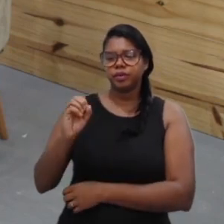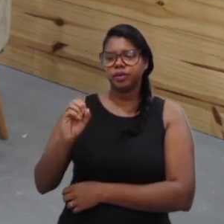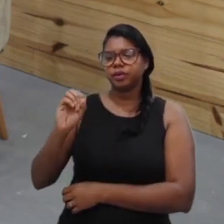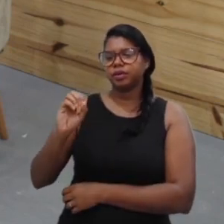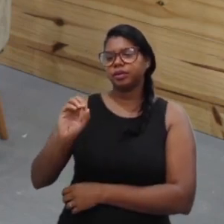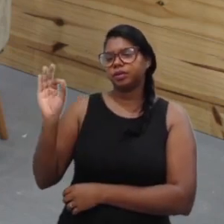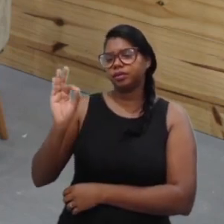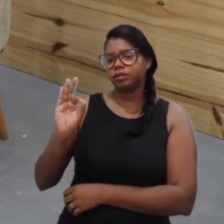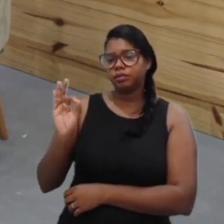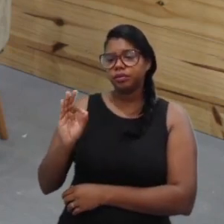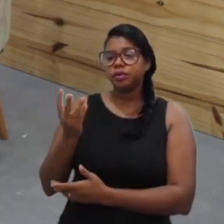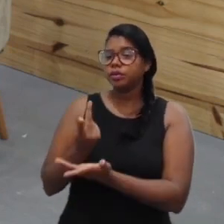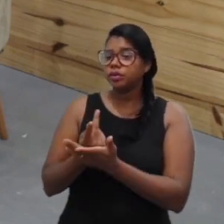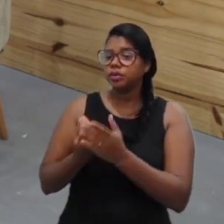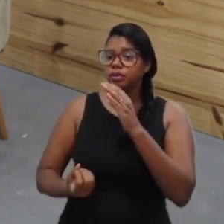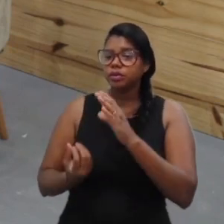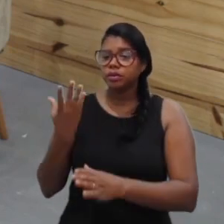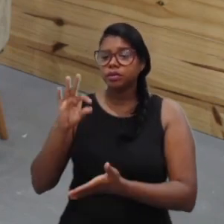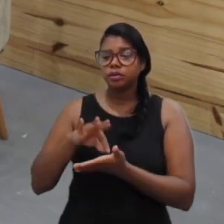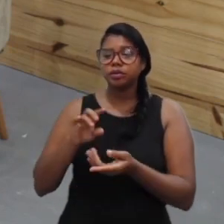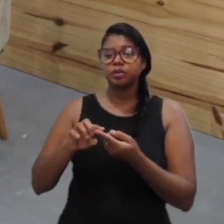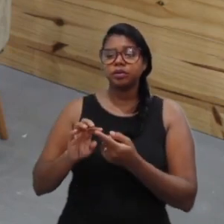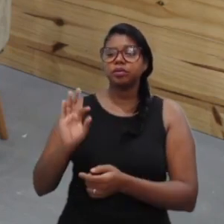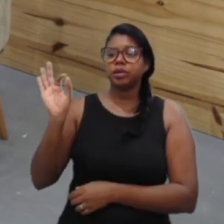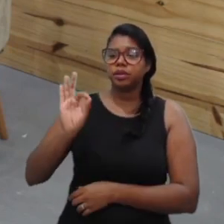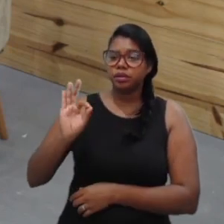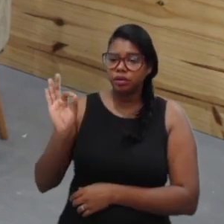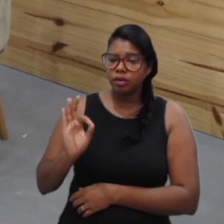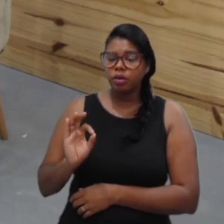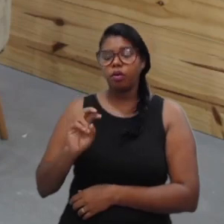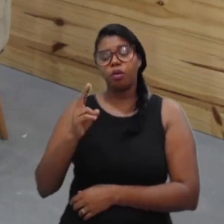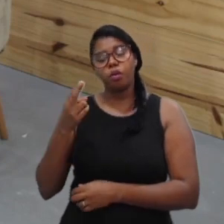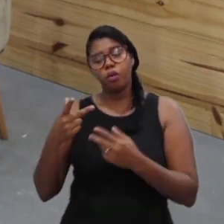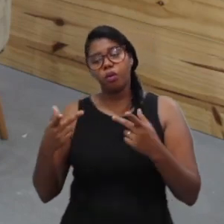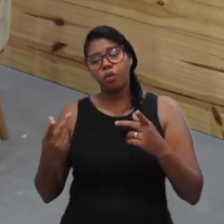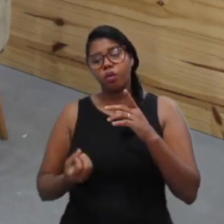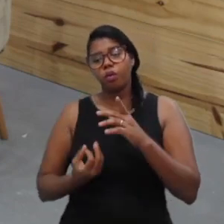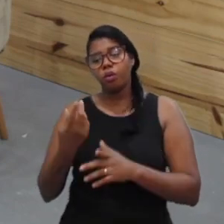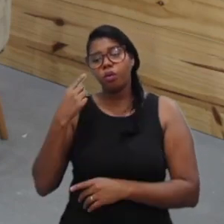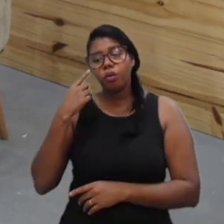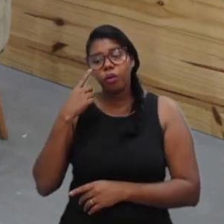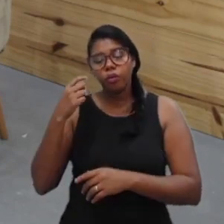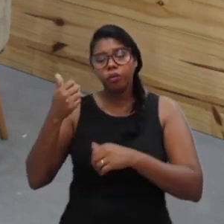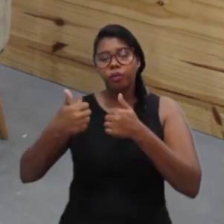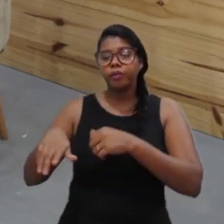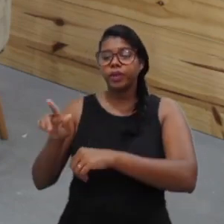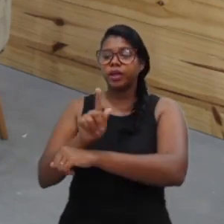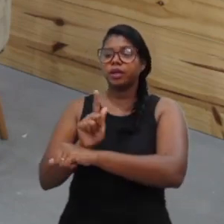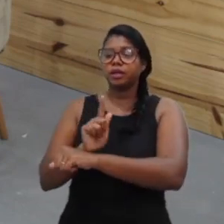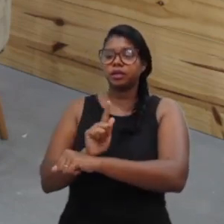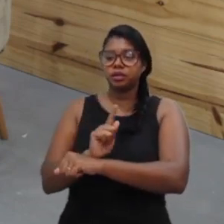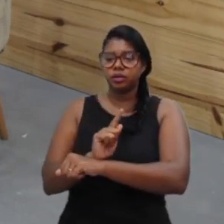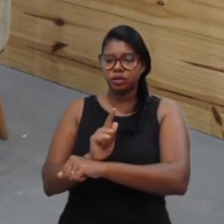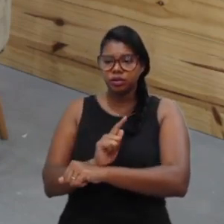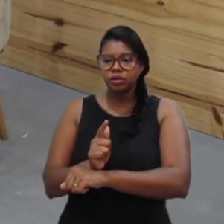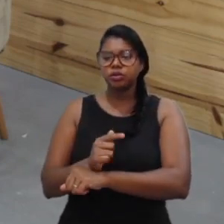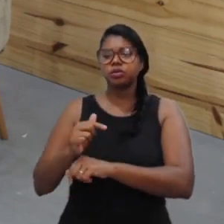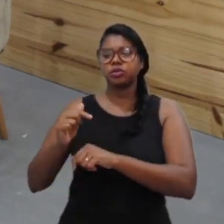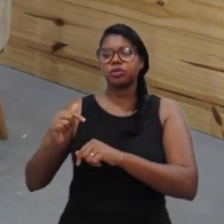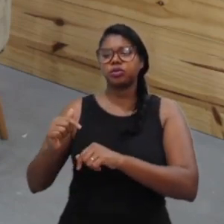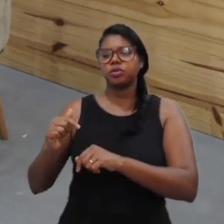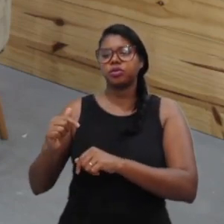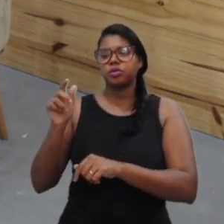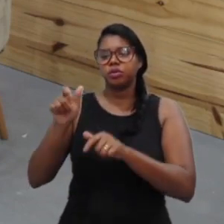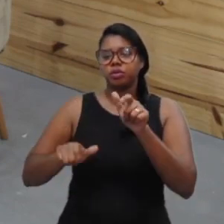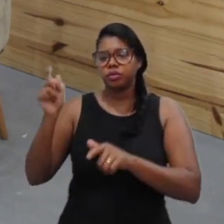surgem situações novas que não estão previstas ali. Então, a gestão de um terceirizado é feita